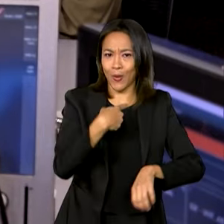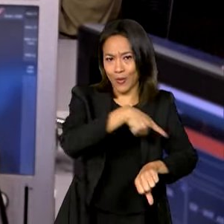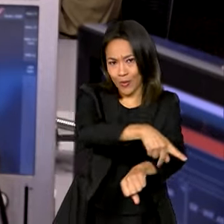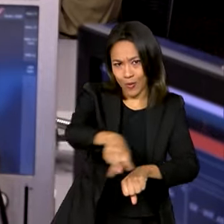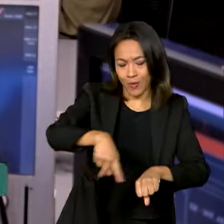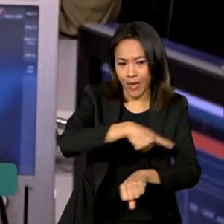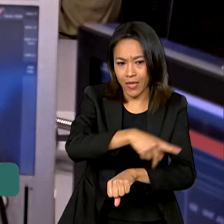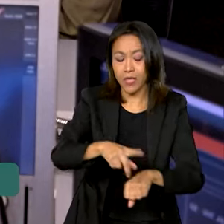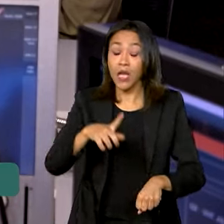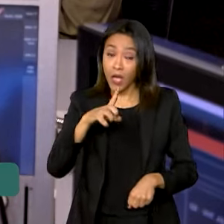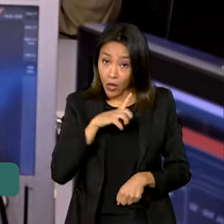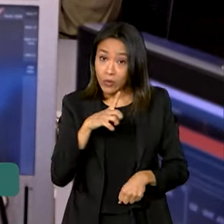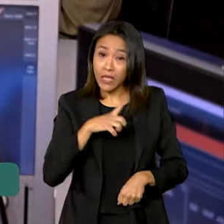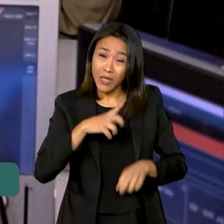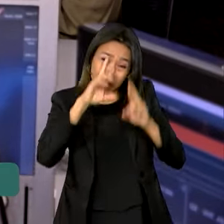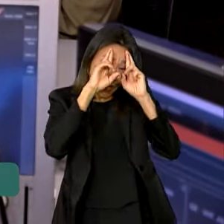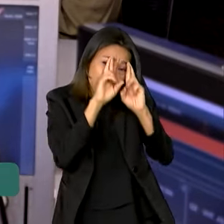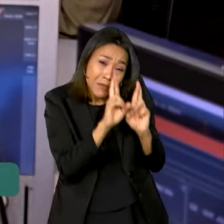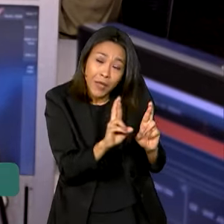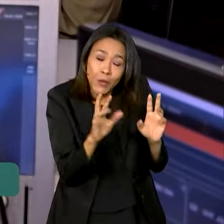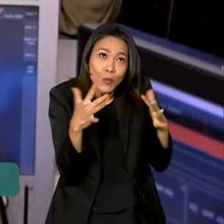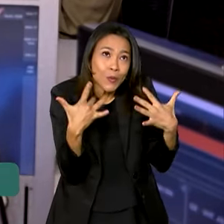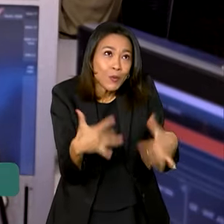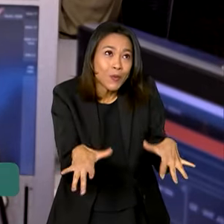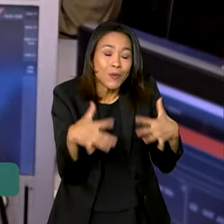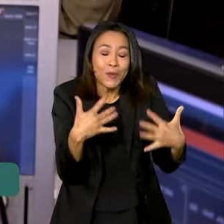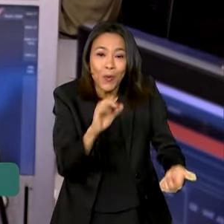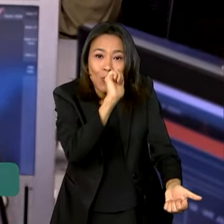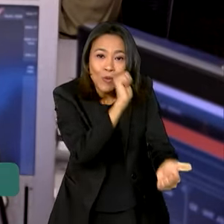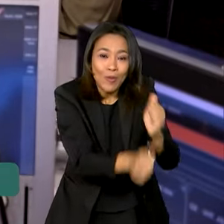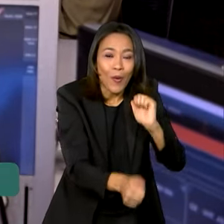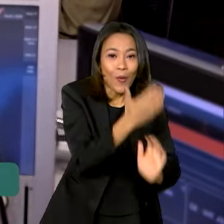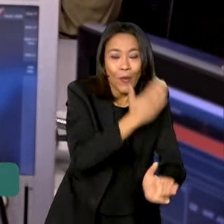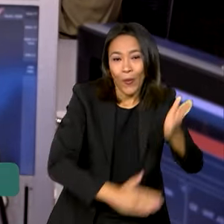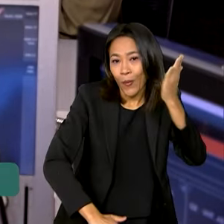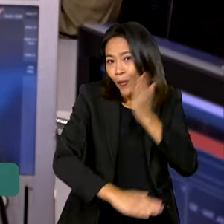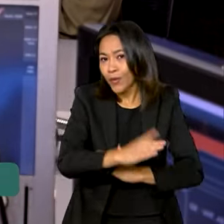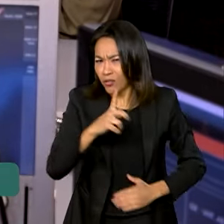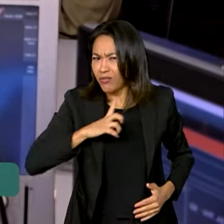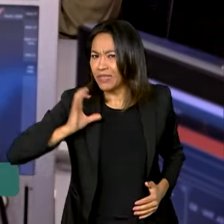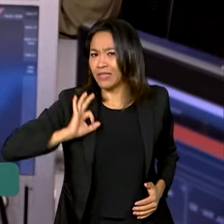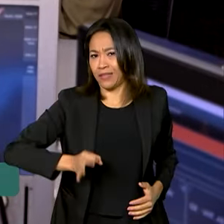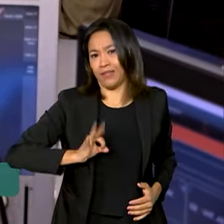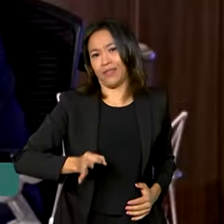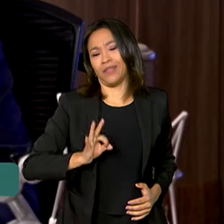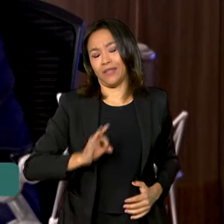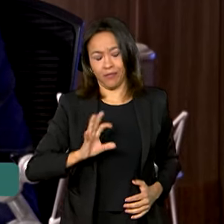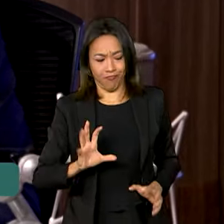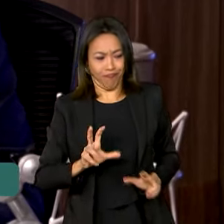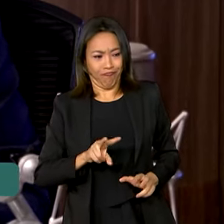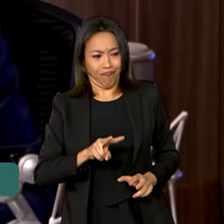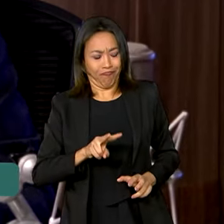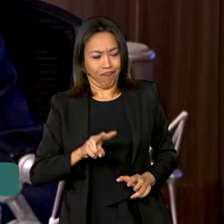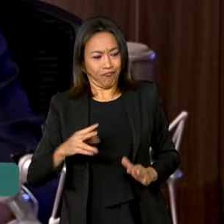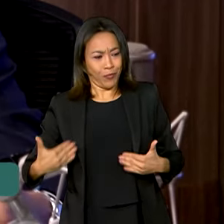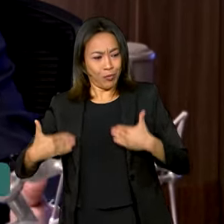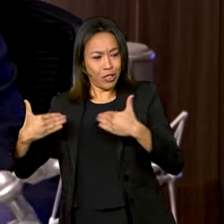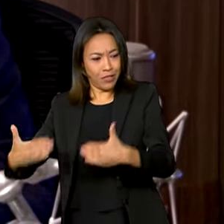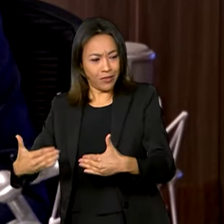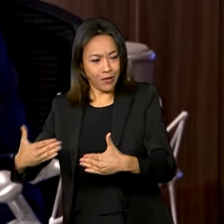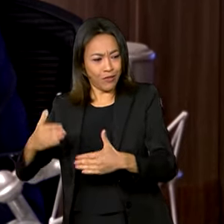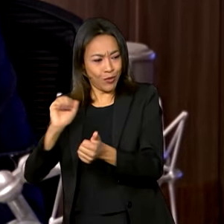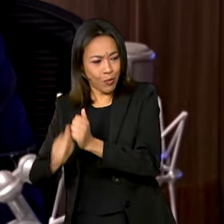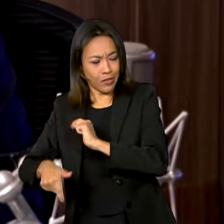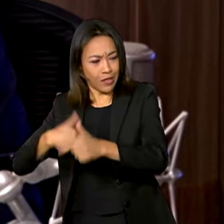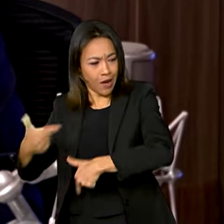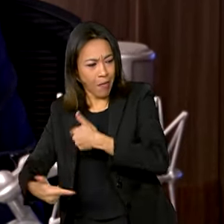um respeito muito grande pelo esporte paralímpico e tenho certeza que isso incentiva não apenas a gente no Ministério, mas que outros ministros